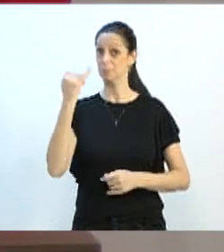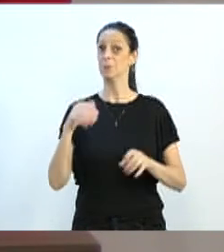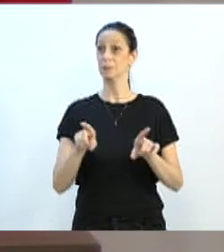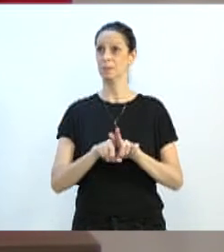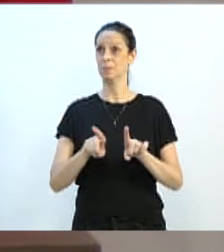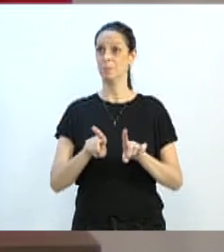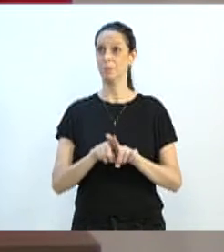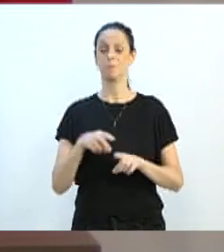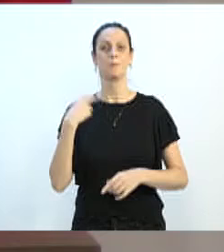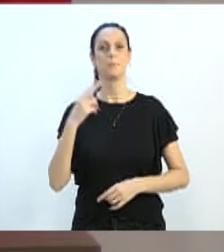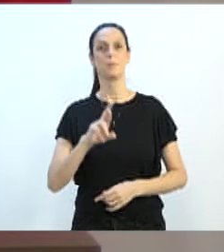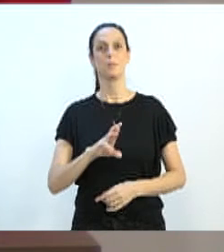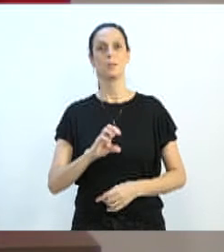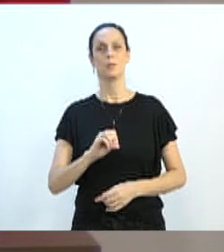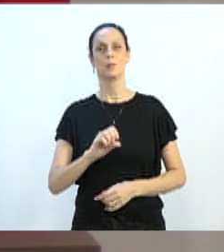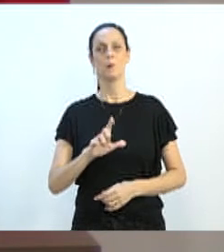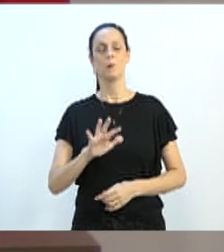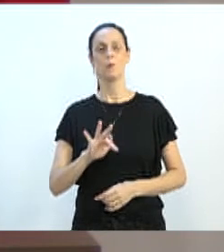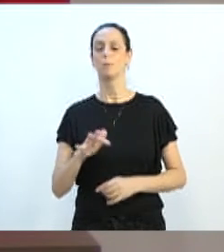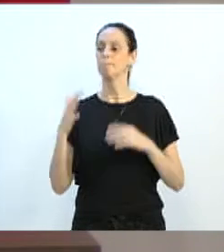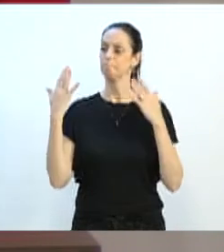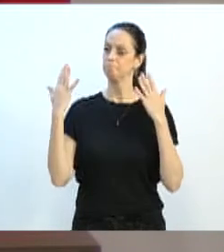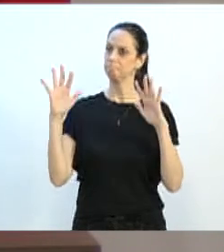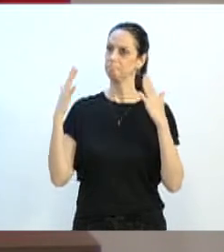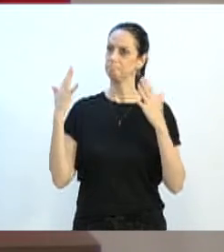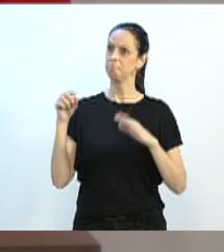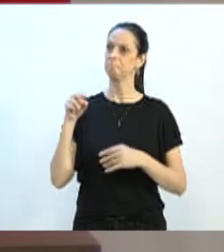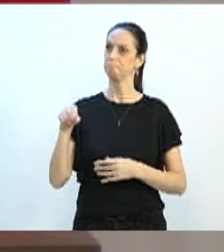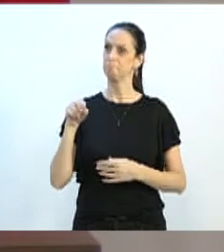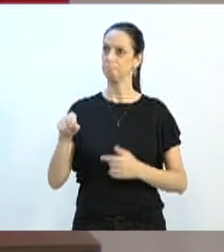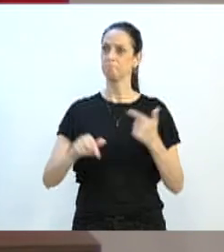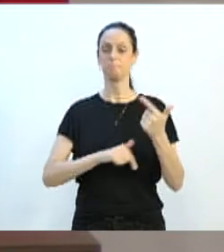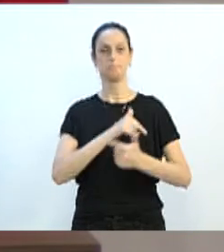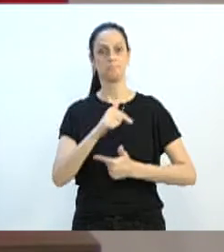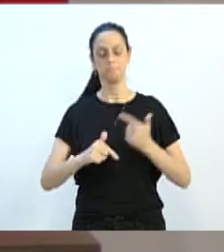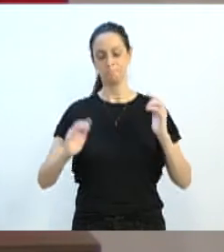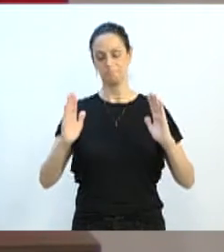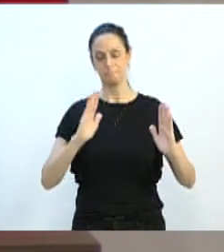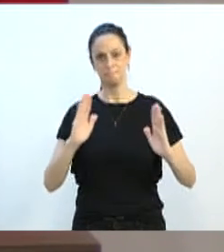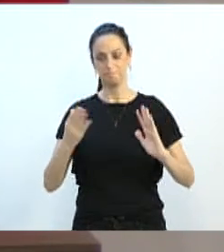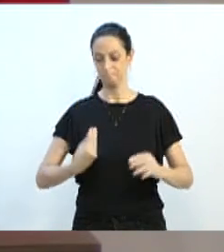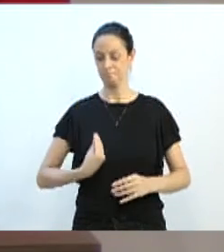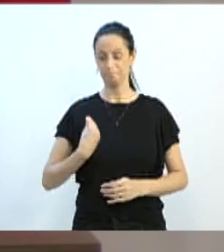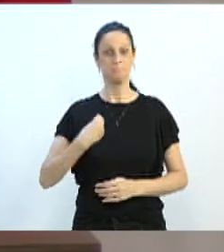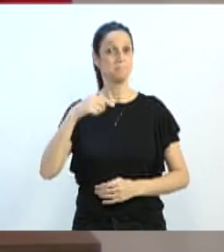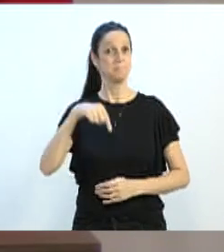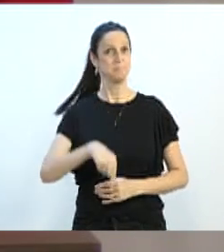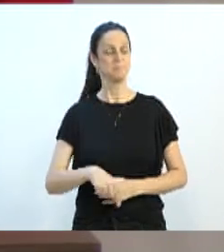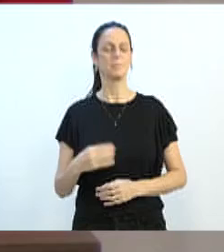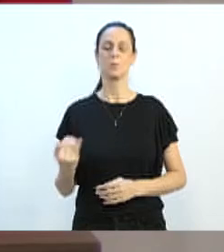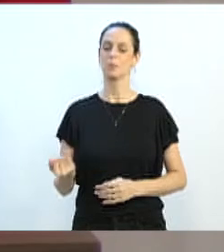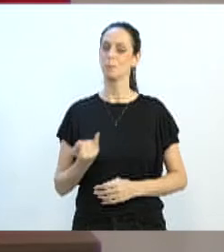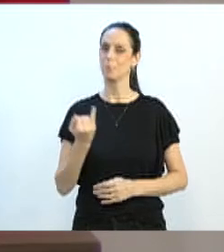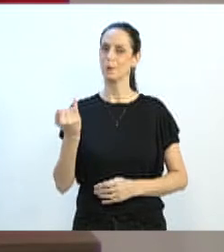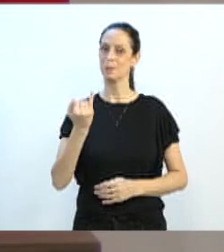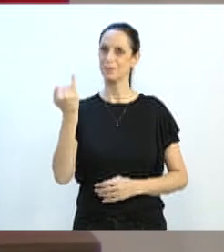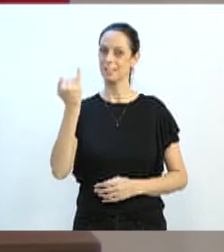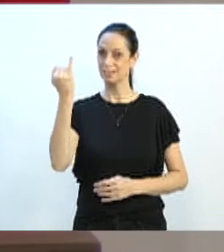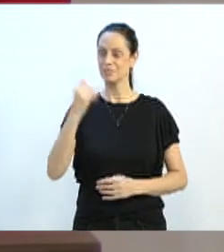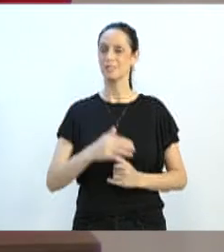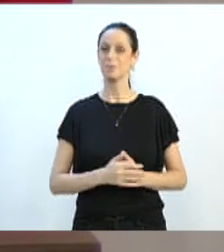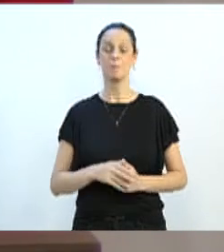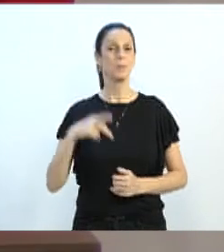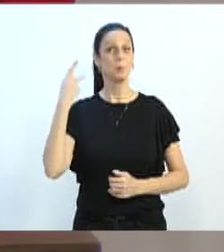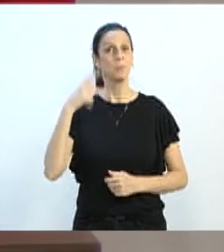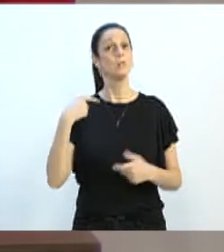vereador Rolf, parabéns pela sua atuação nesse período que o V. Exª esteve aqui. É importante. A política